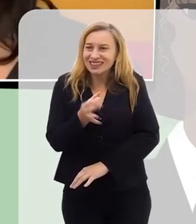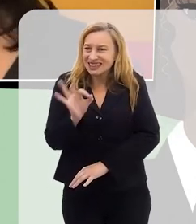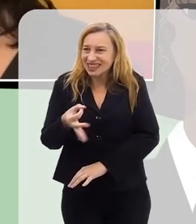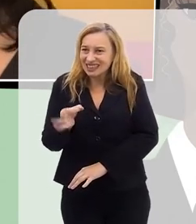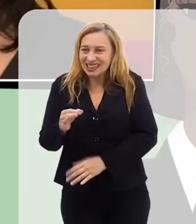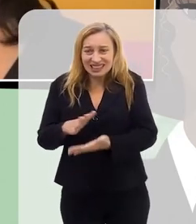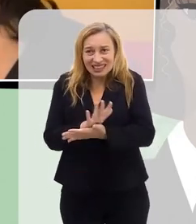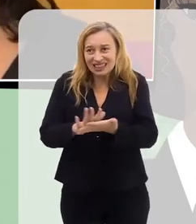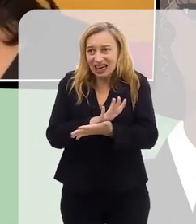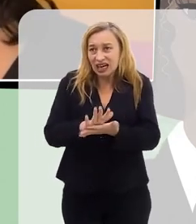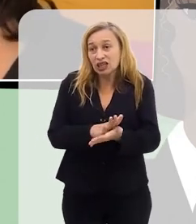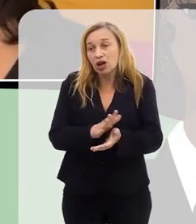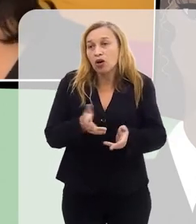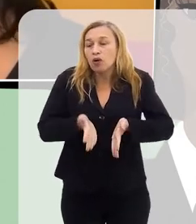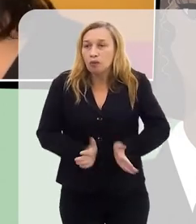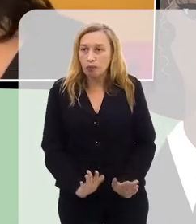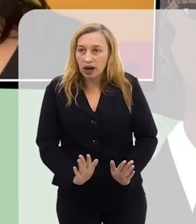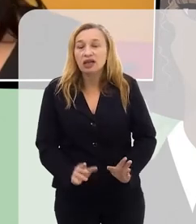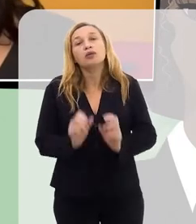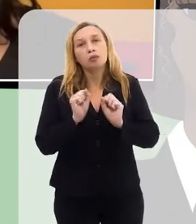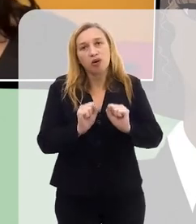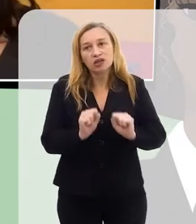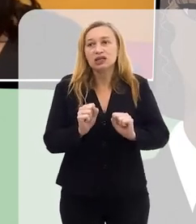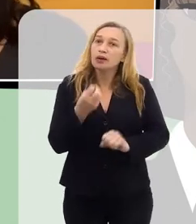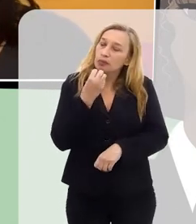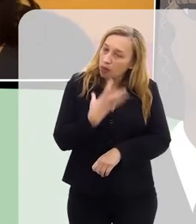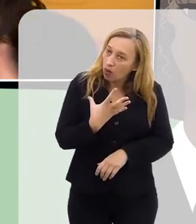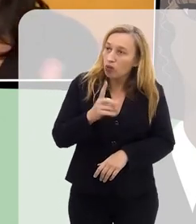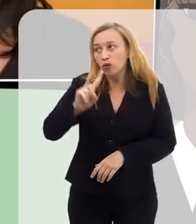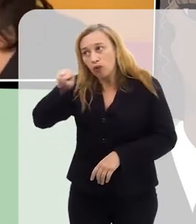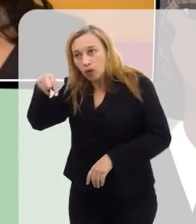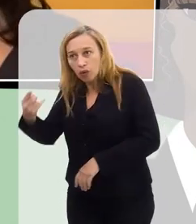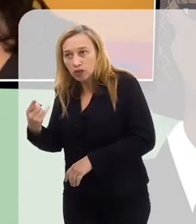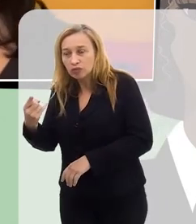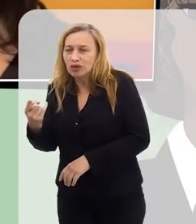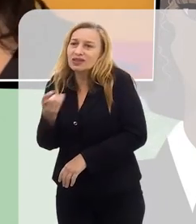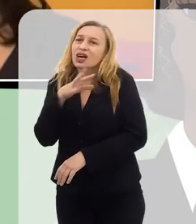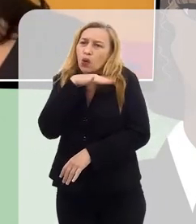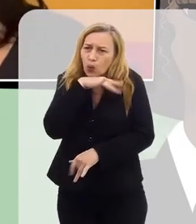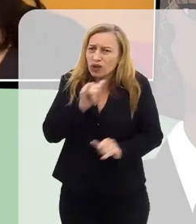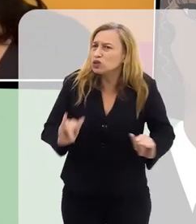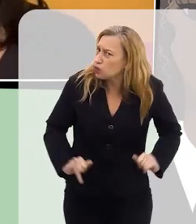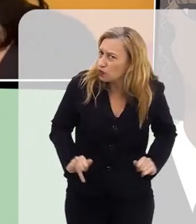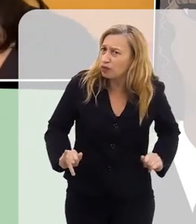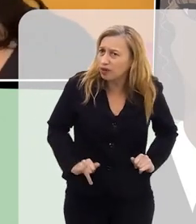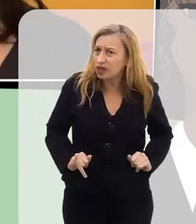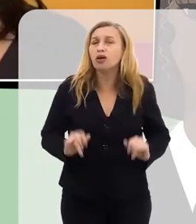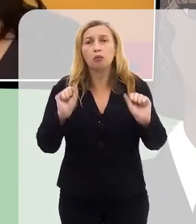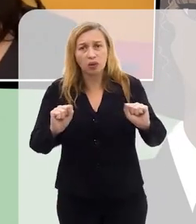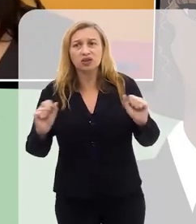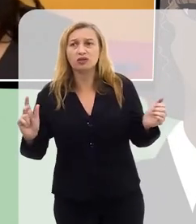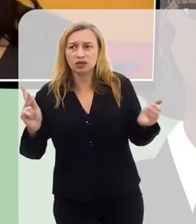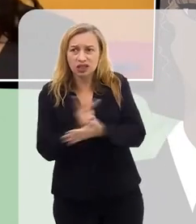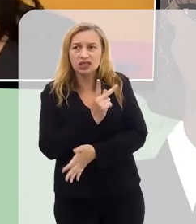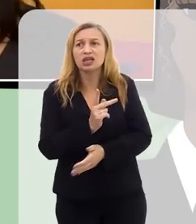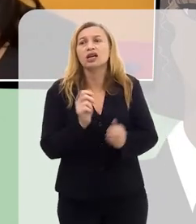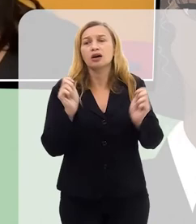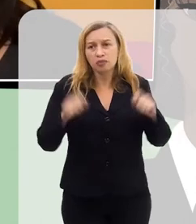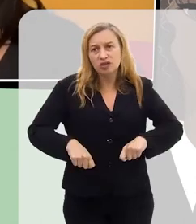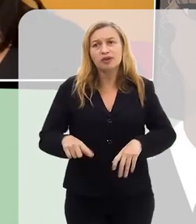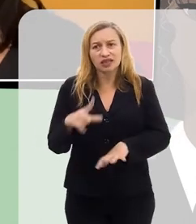de nada nessa vida, um parto pode ser muito prazeroso e o outro pode ser muito dolorido, isso pode acontecer,